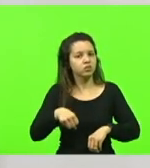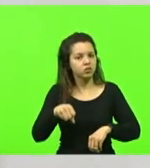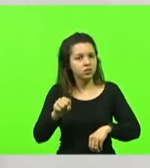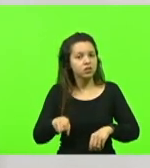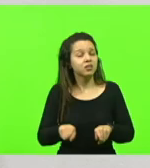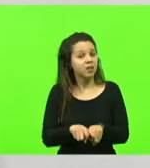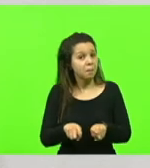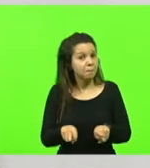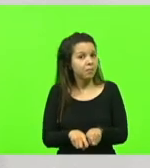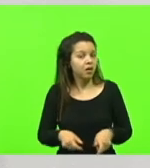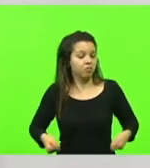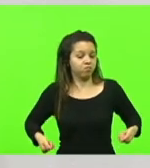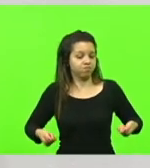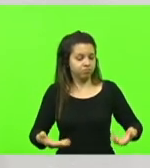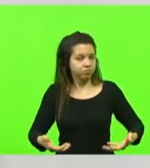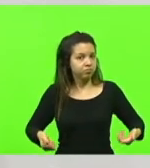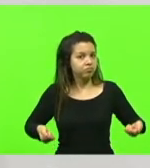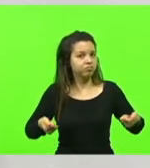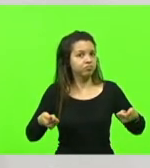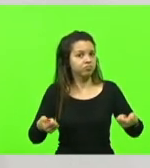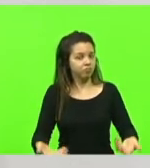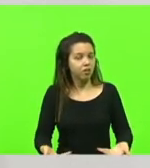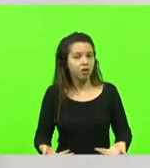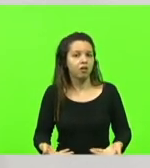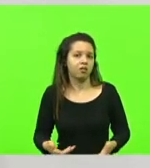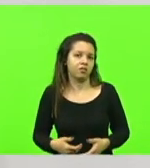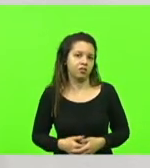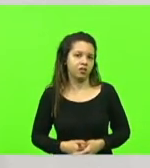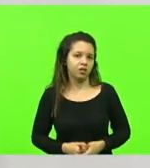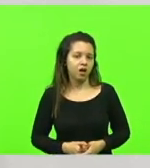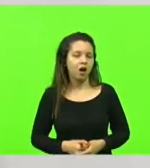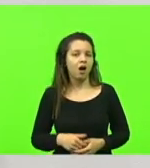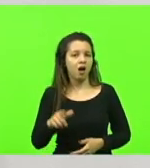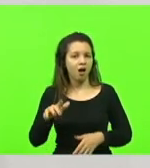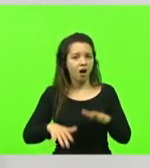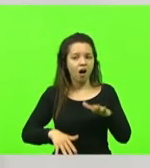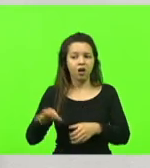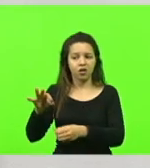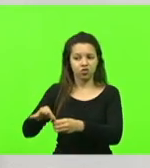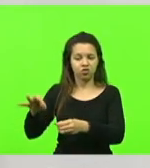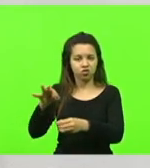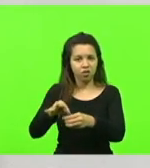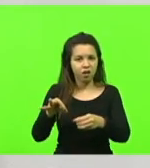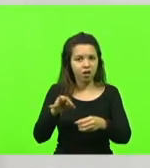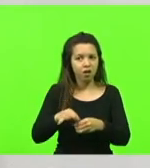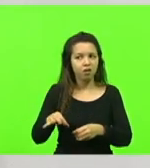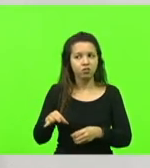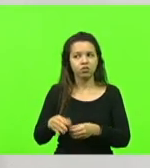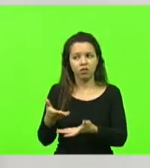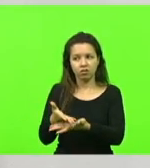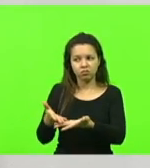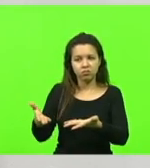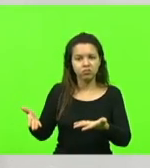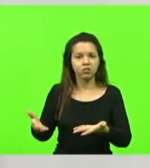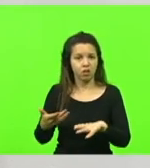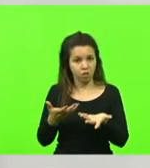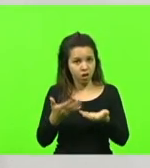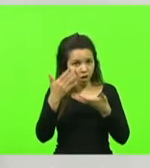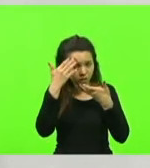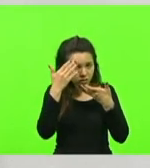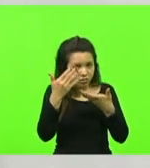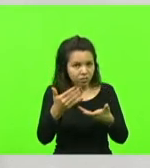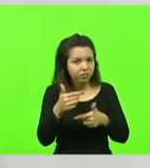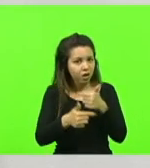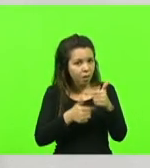que muitas vezes acaba em entidades, e aqui eu quero agradecer o